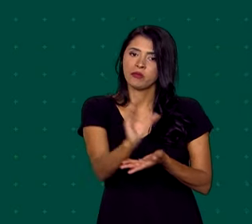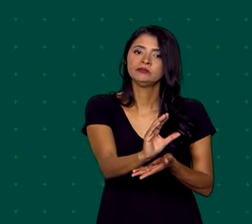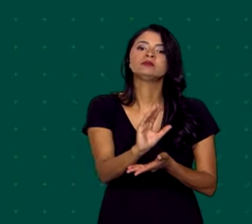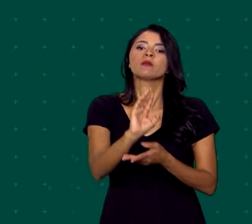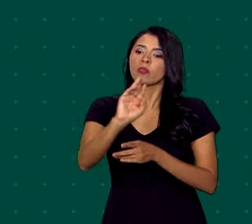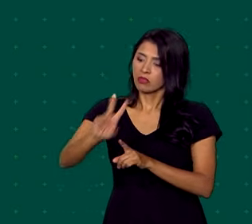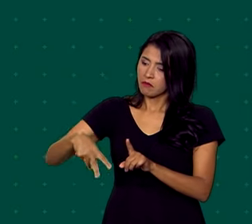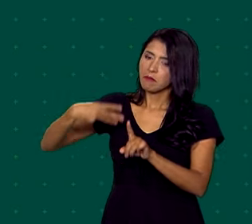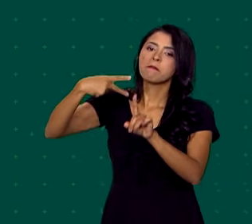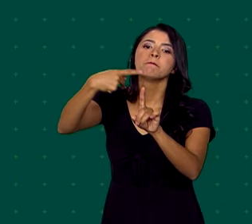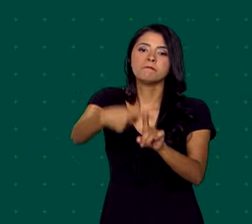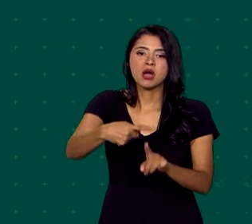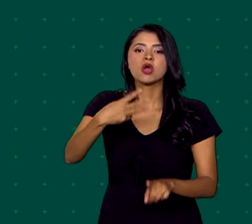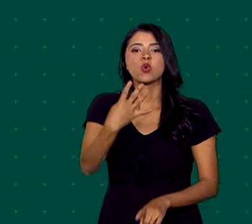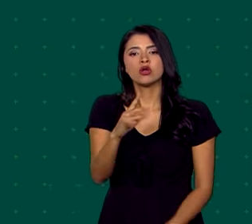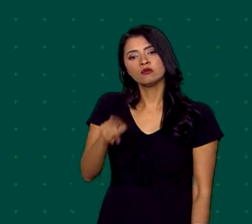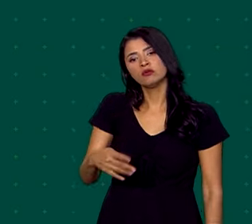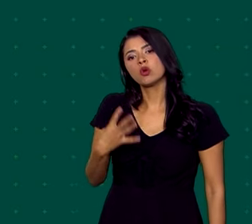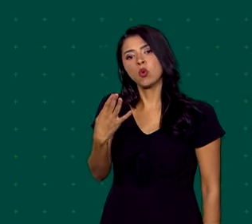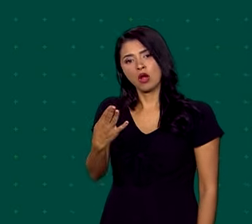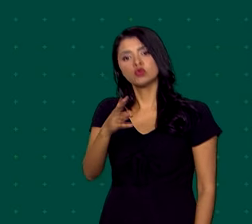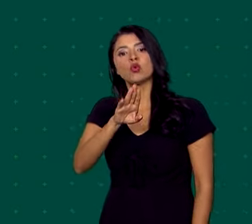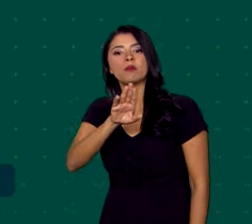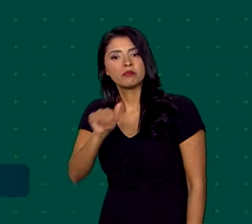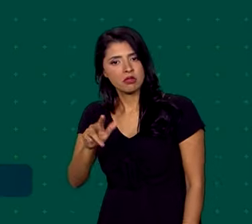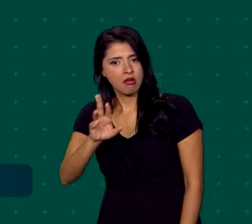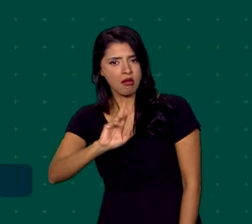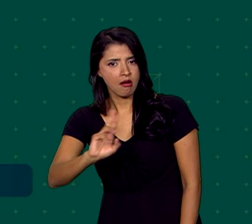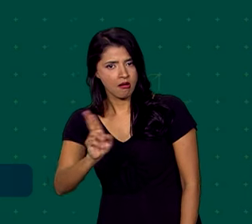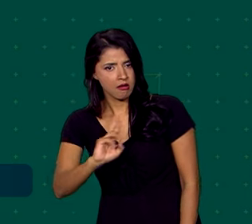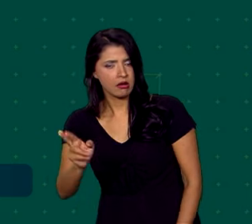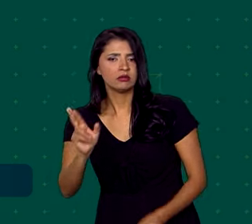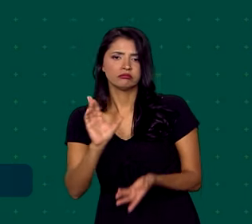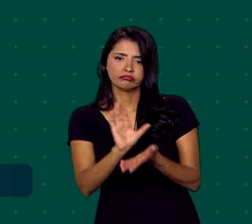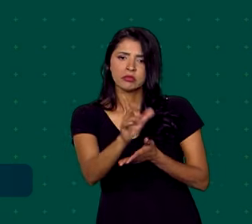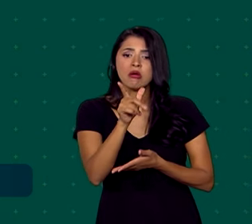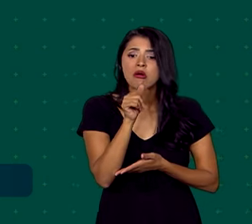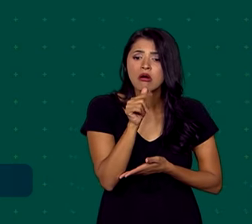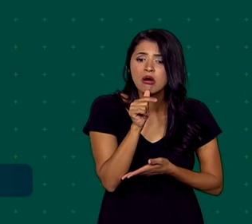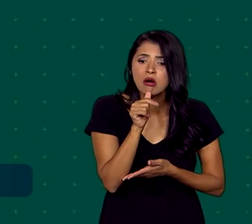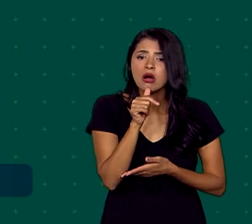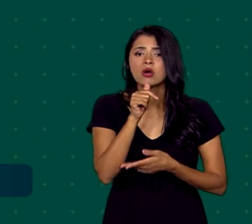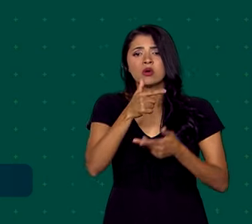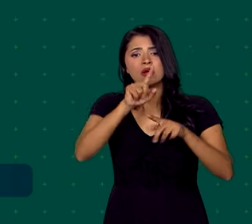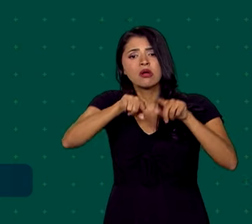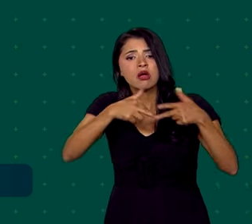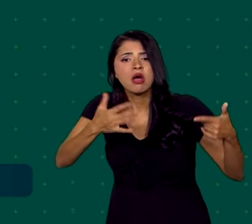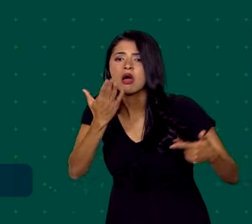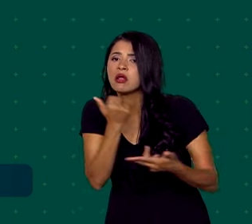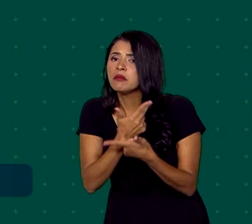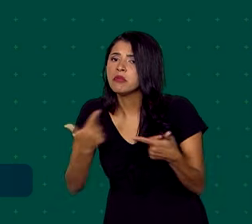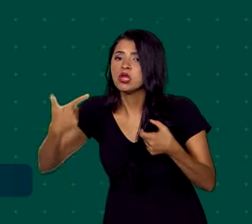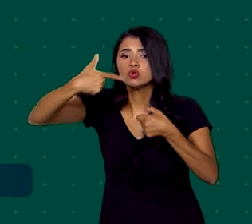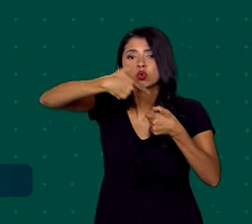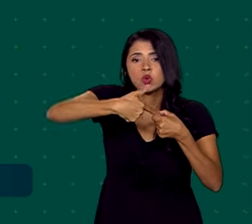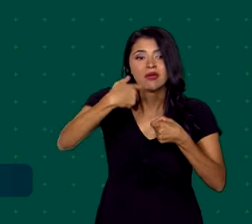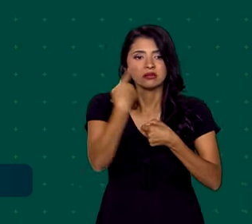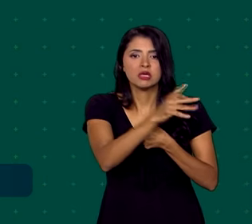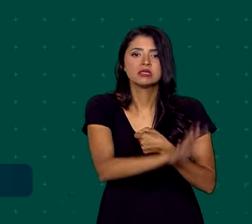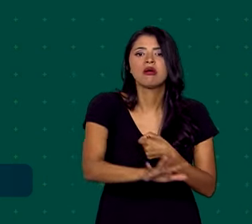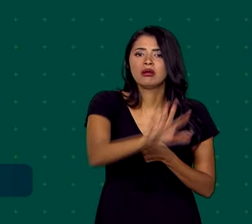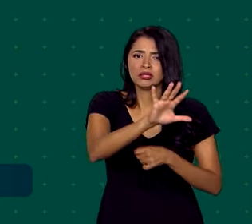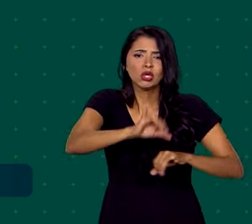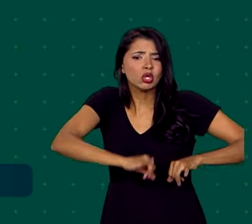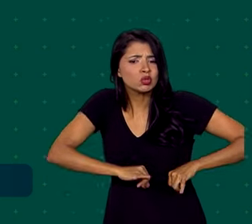empenhado mais 4,4 milhões de reais para atender com água, com alimentos, com combustível, essas regiões que estão